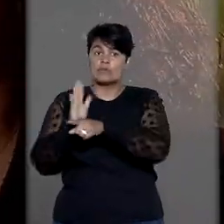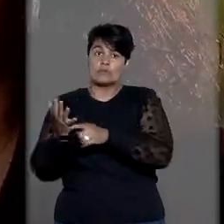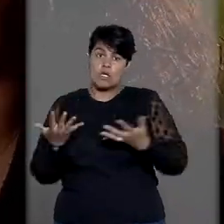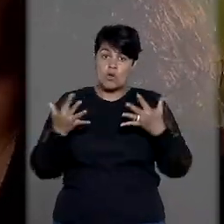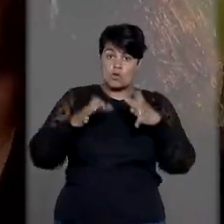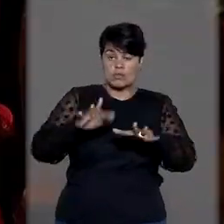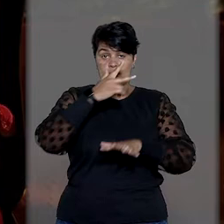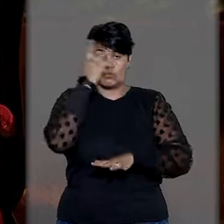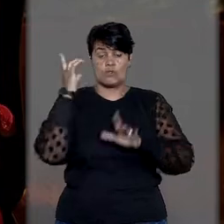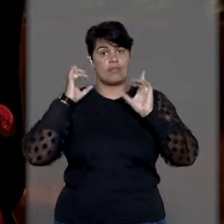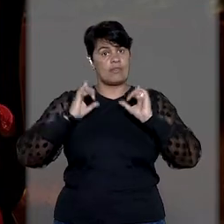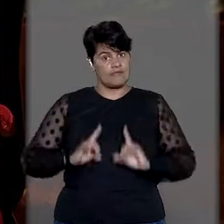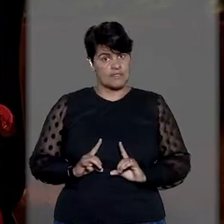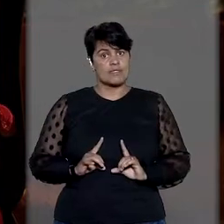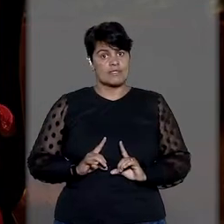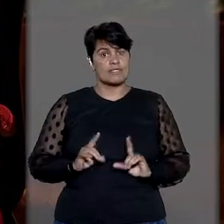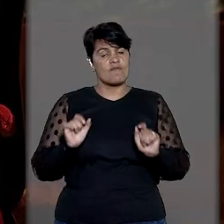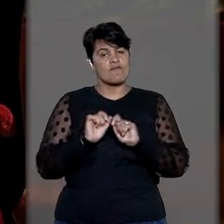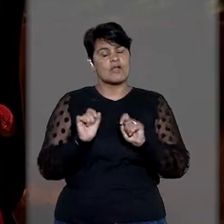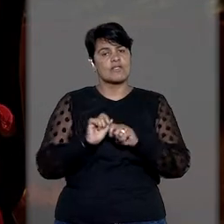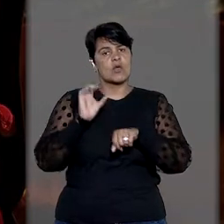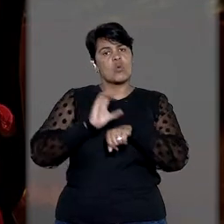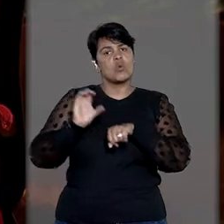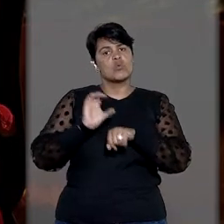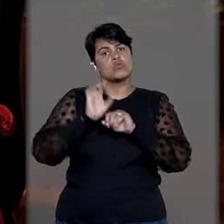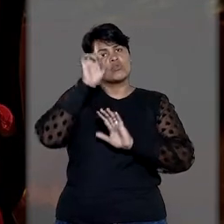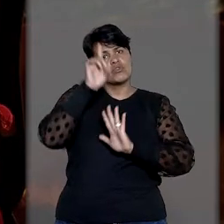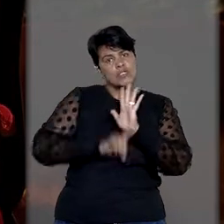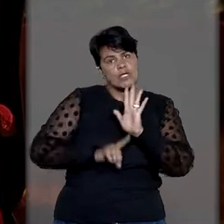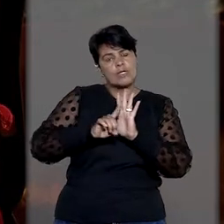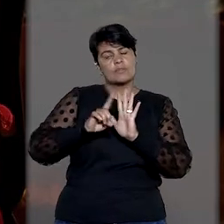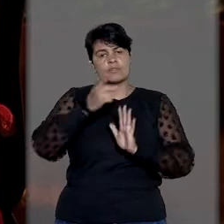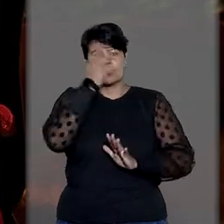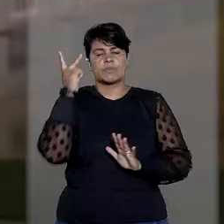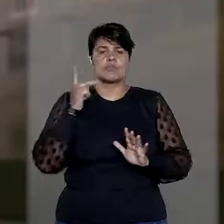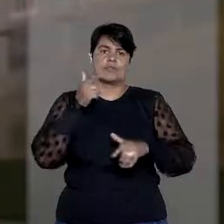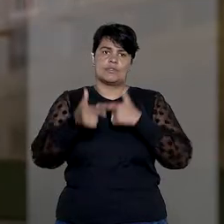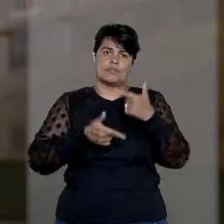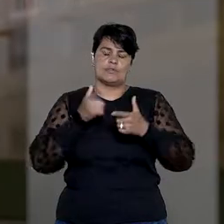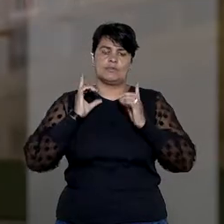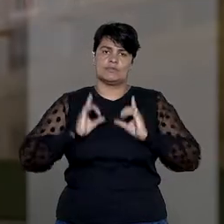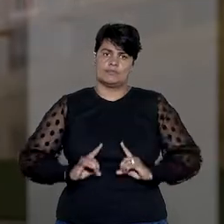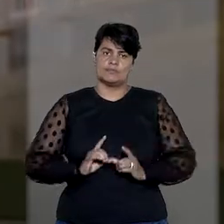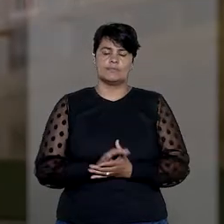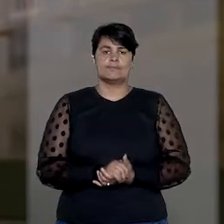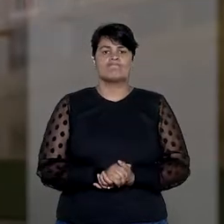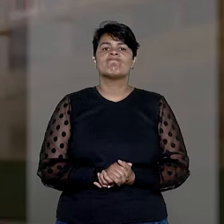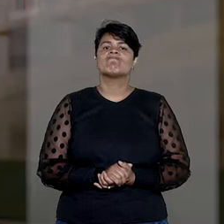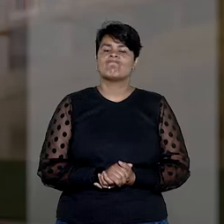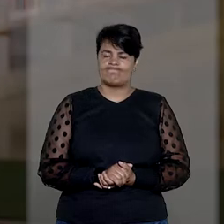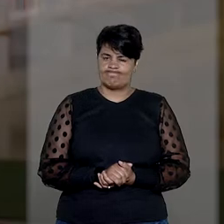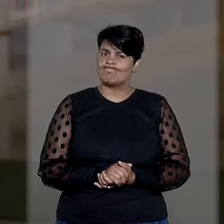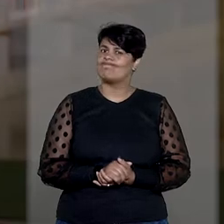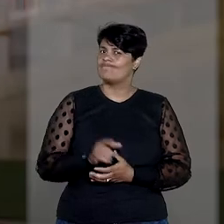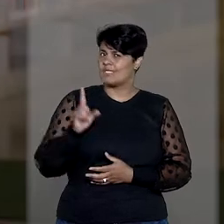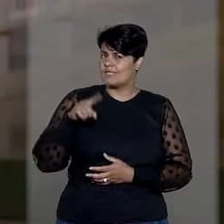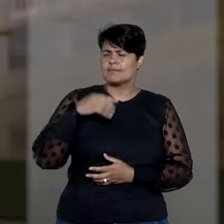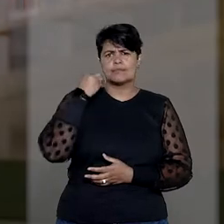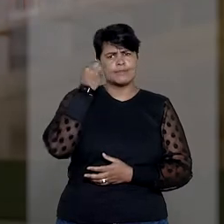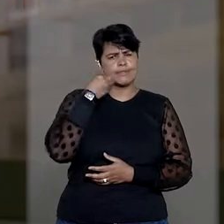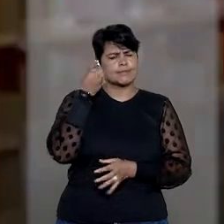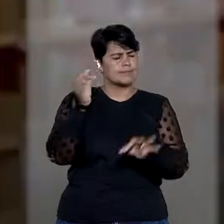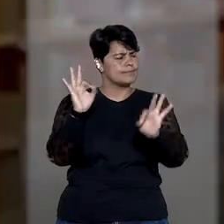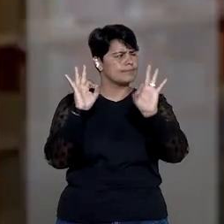fato, né? Para o curso de direito dos servidores com deficiência. Tem sido uma experiência muito